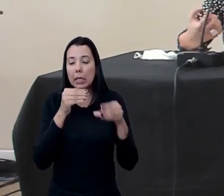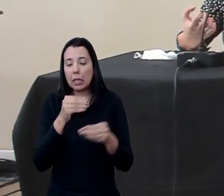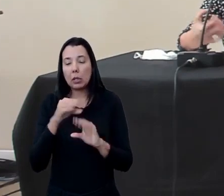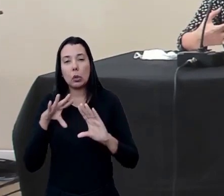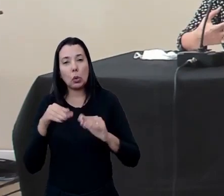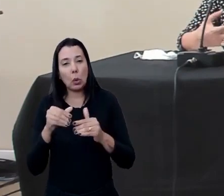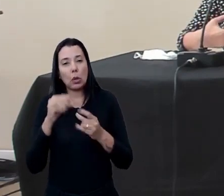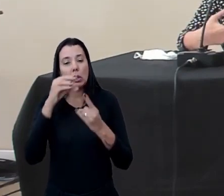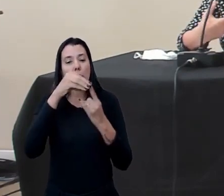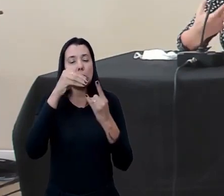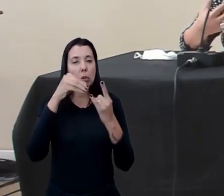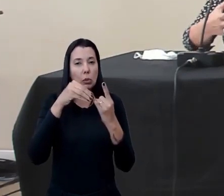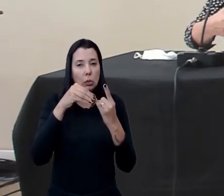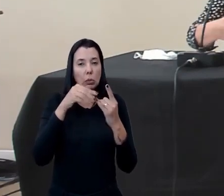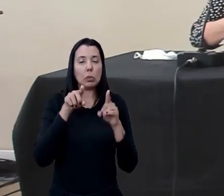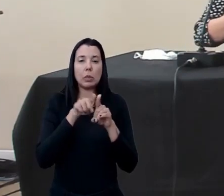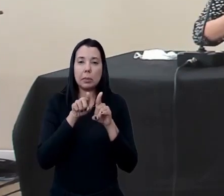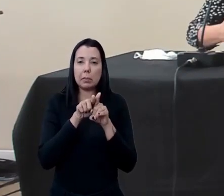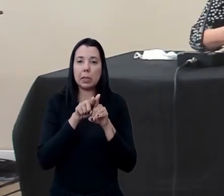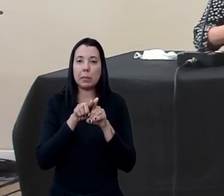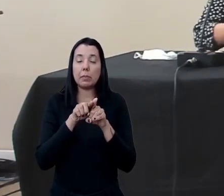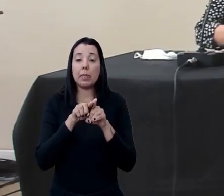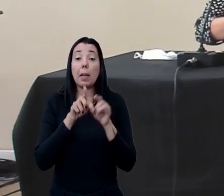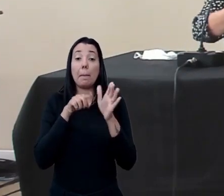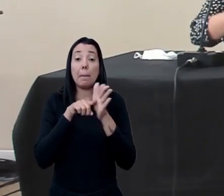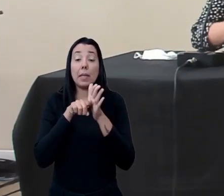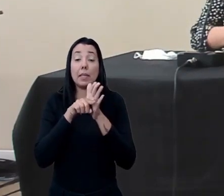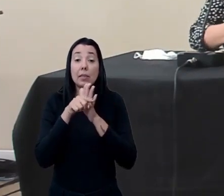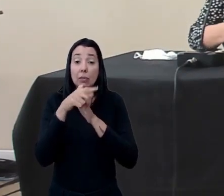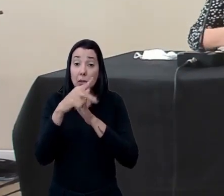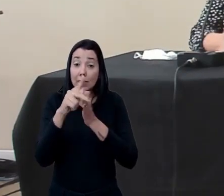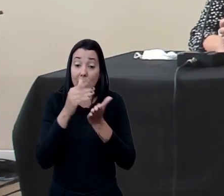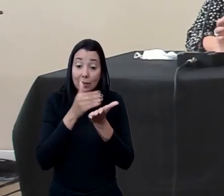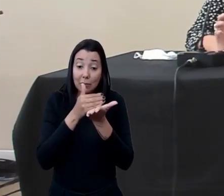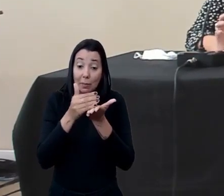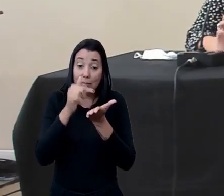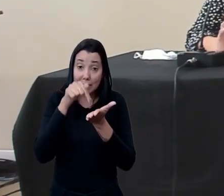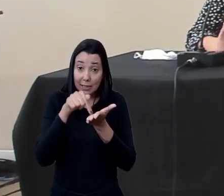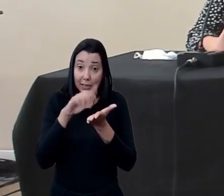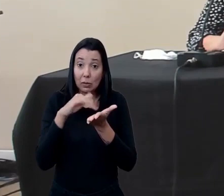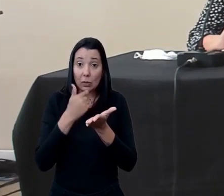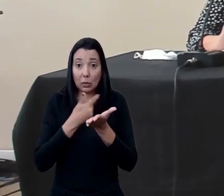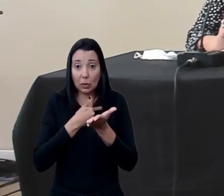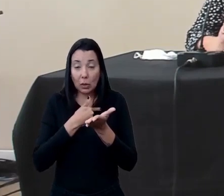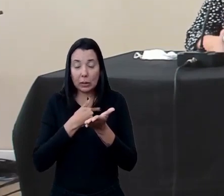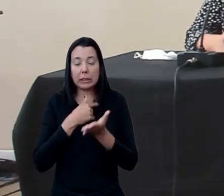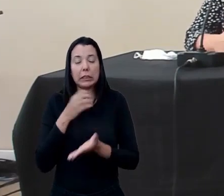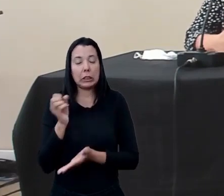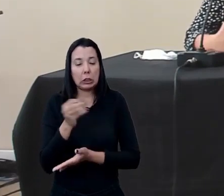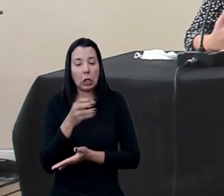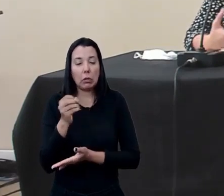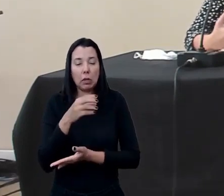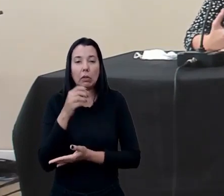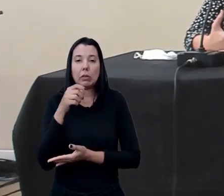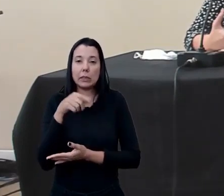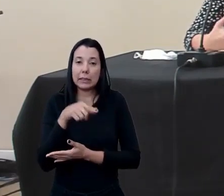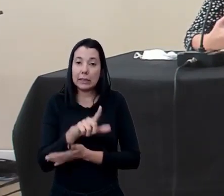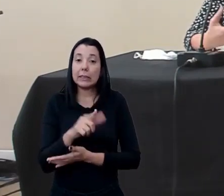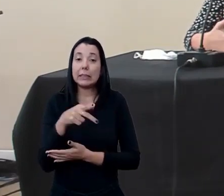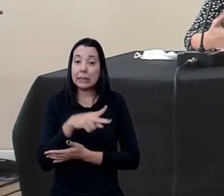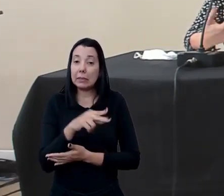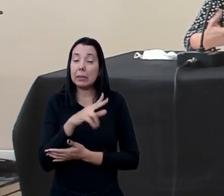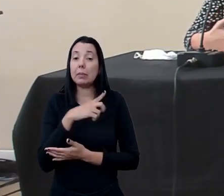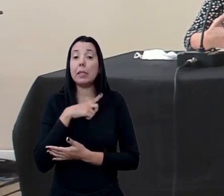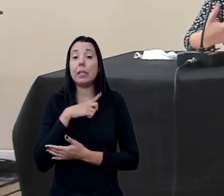Fiocruz da casa a pesquisa que vocês iniciam aqui conosco nos renova e esse conhecimento